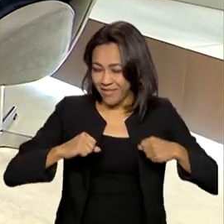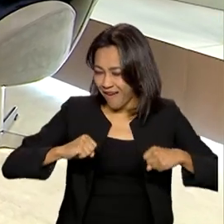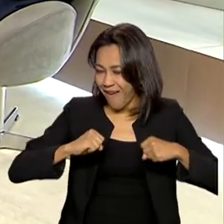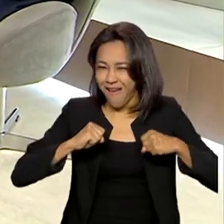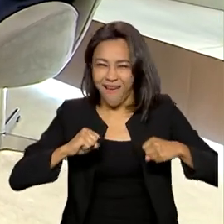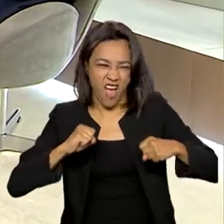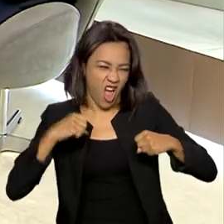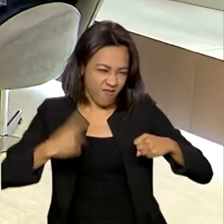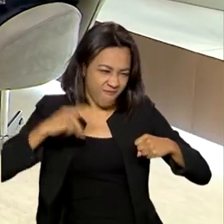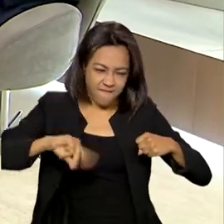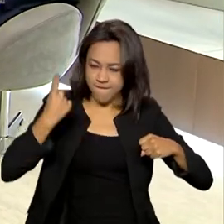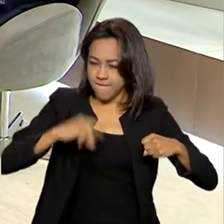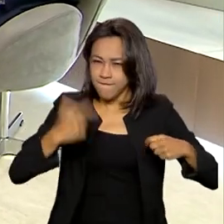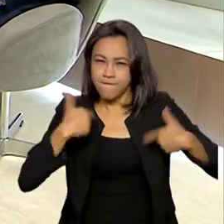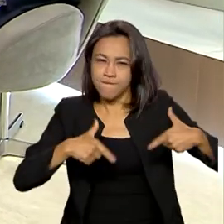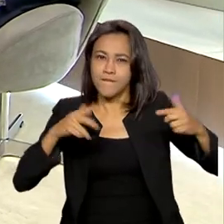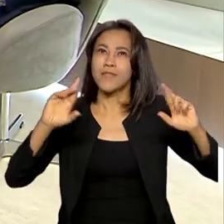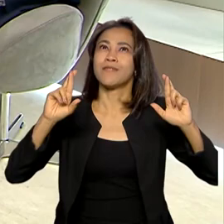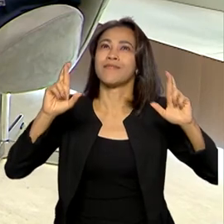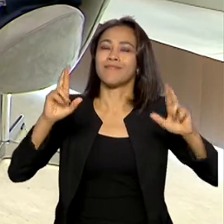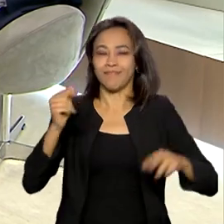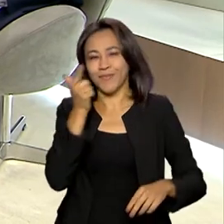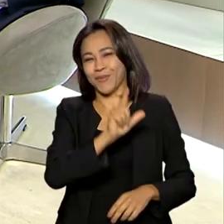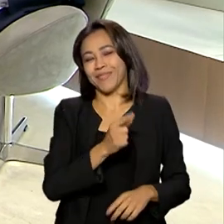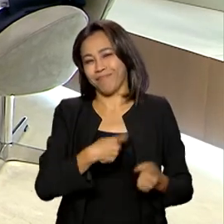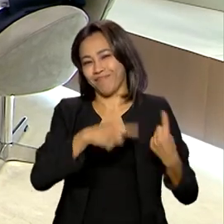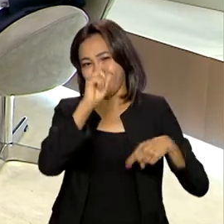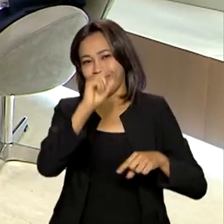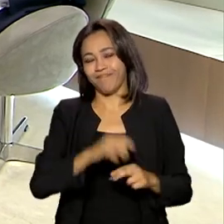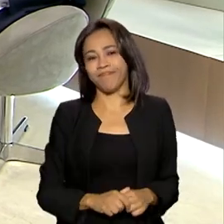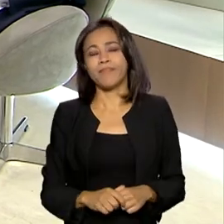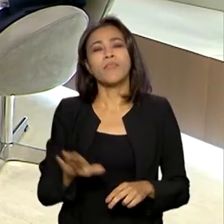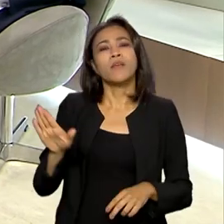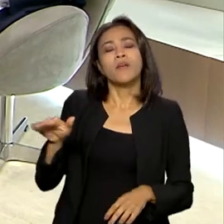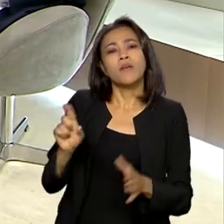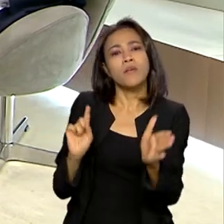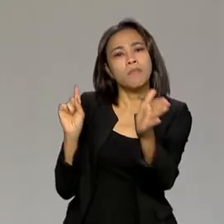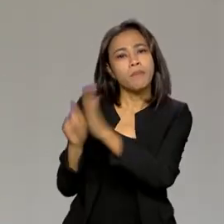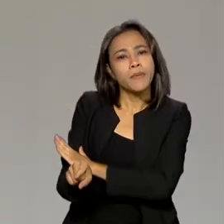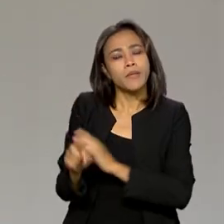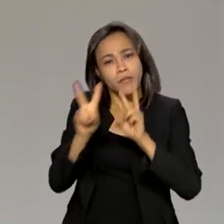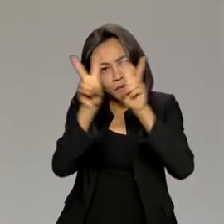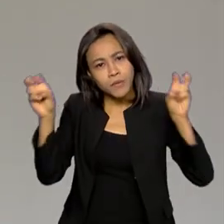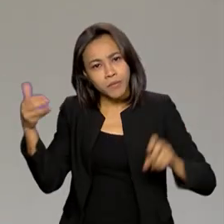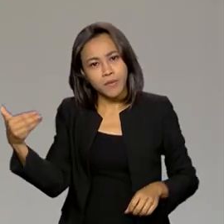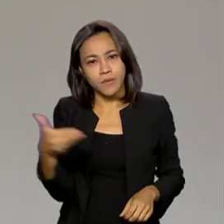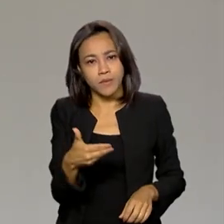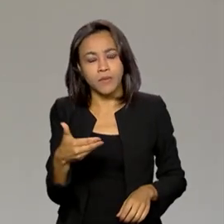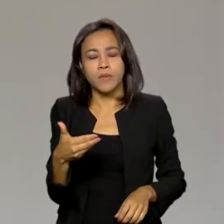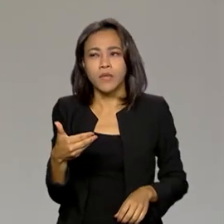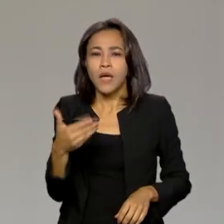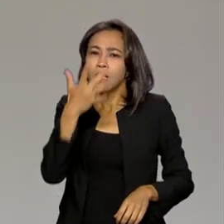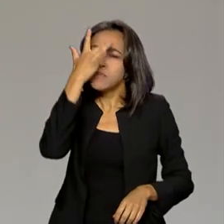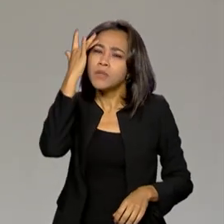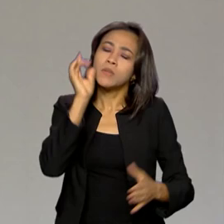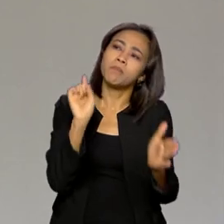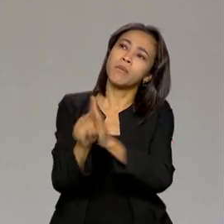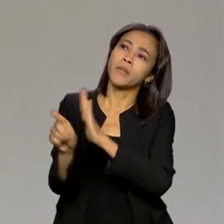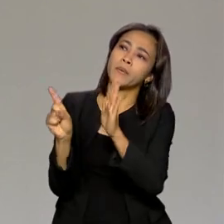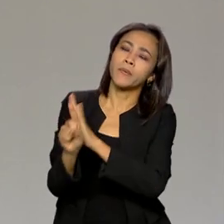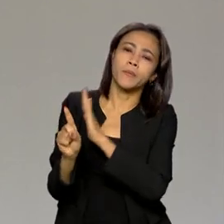extremamente esperançoso. Eu ia fazer uma pergunta nesse sentido. Muito se questiona sobre a